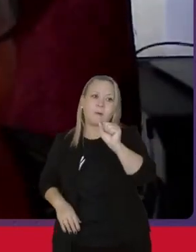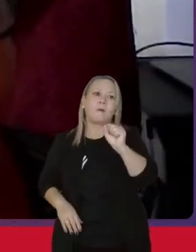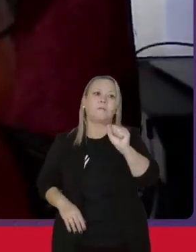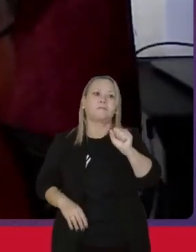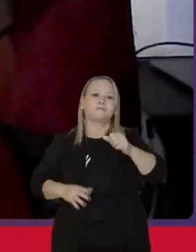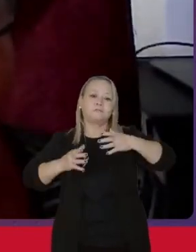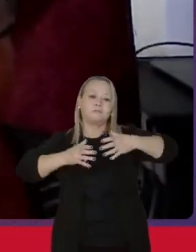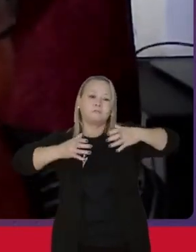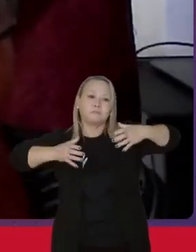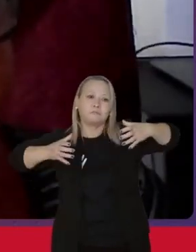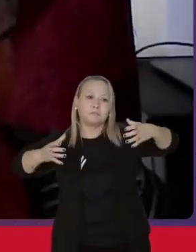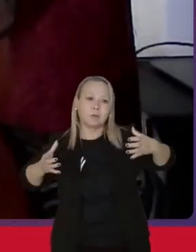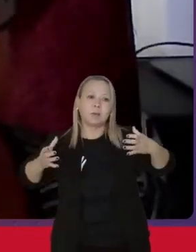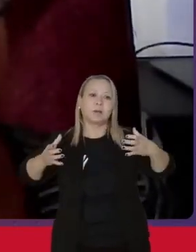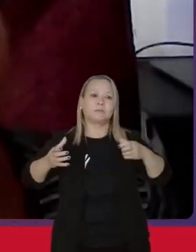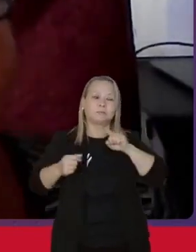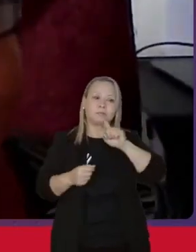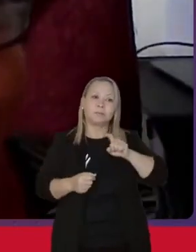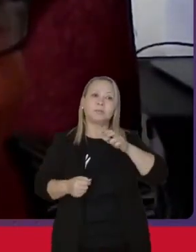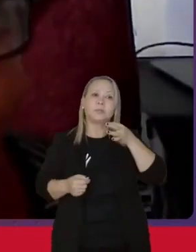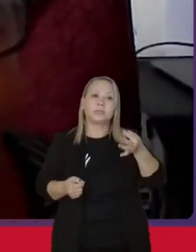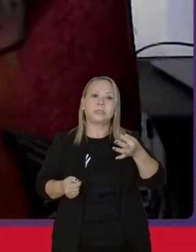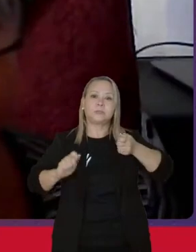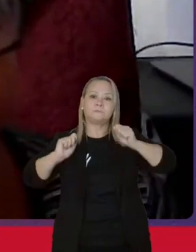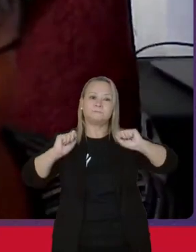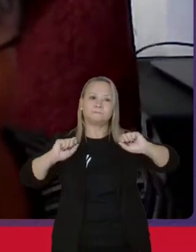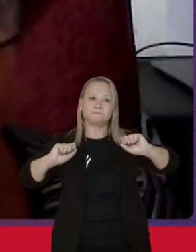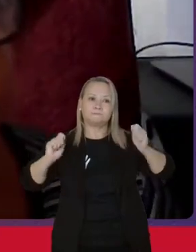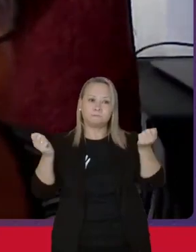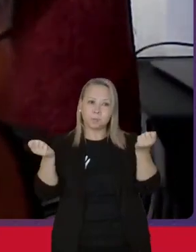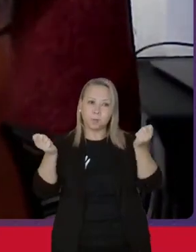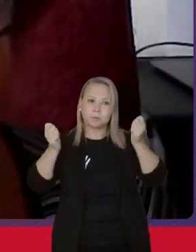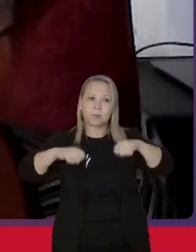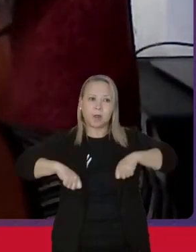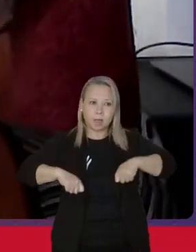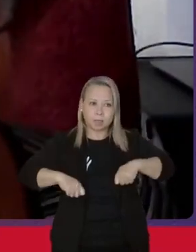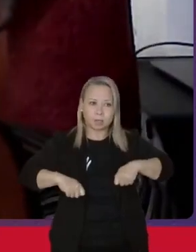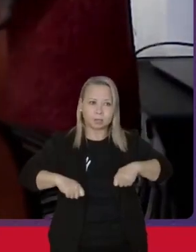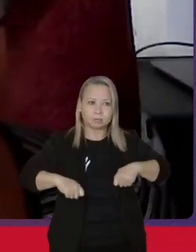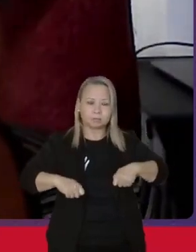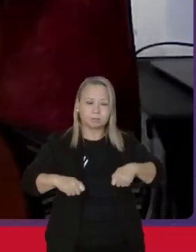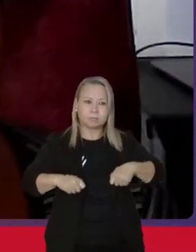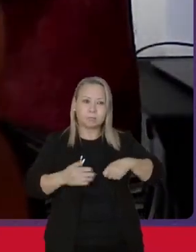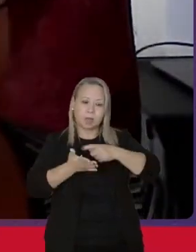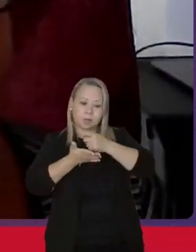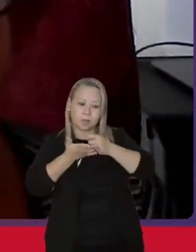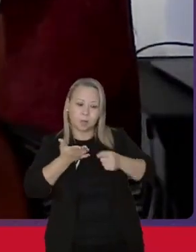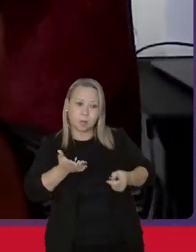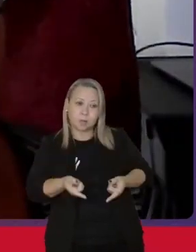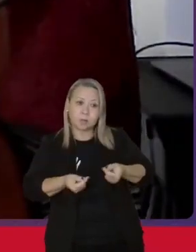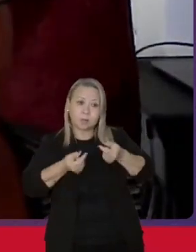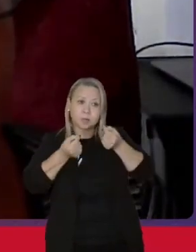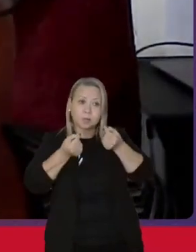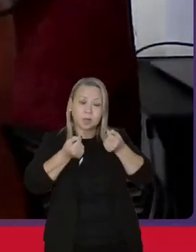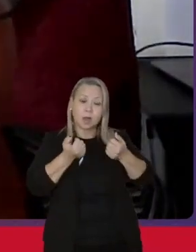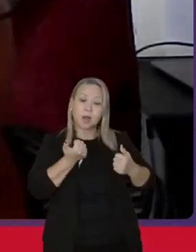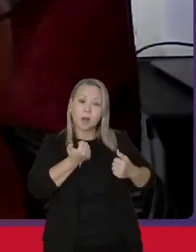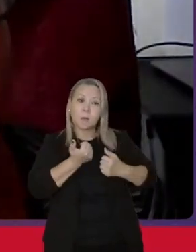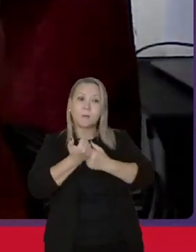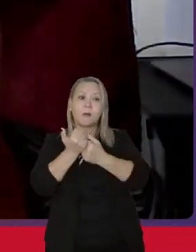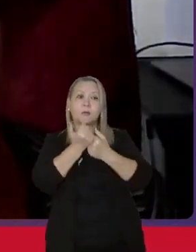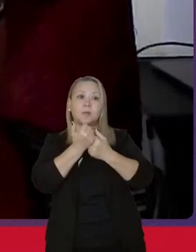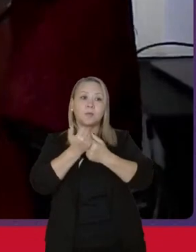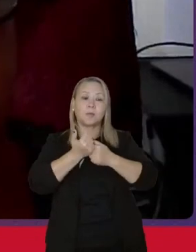ampla, seja potente do ponto de vista orçamentário, para contribuir com a